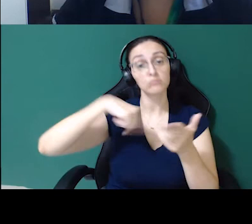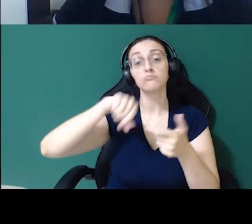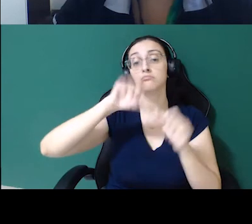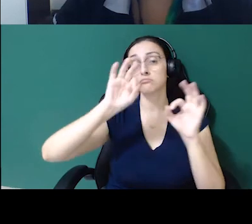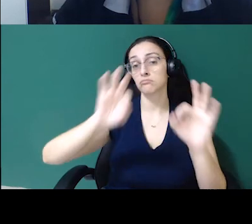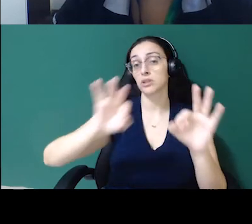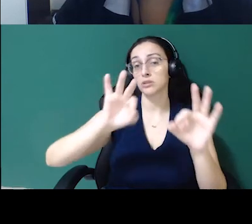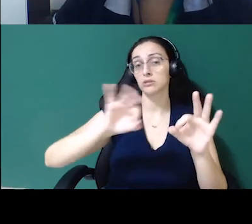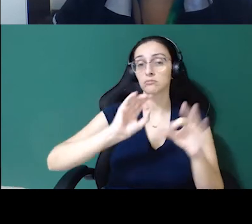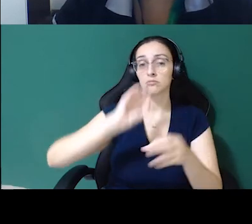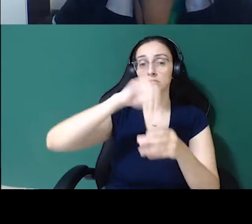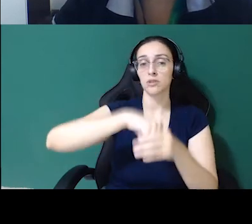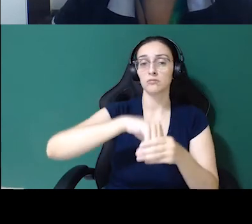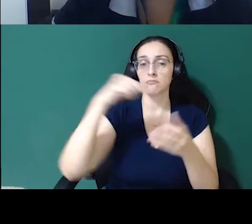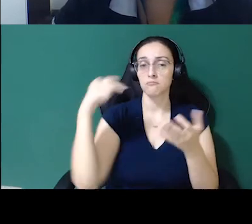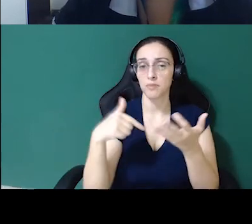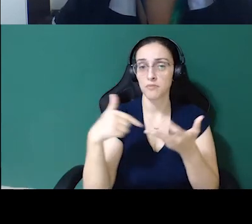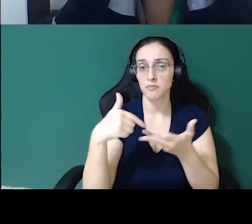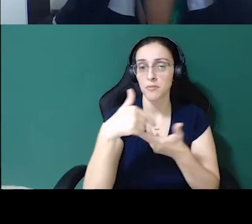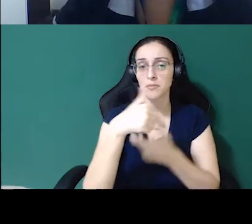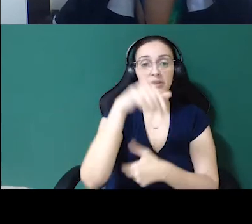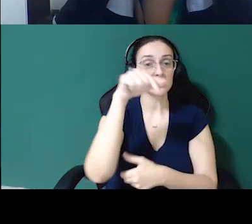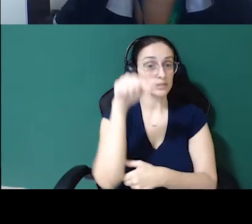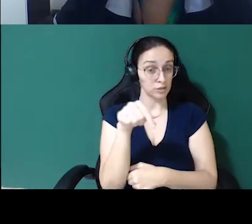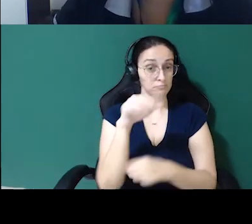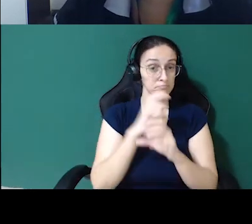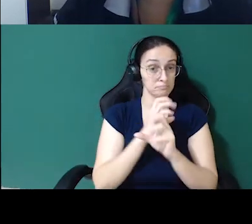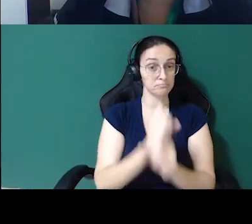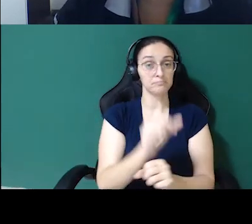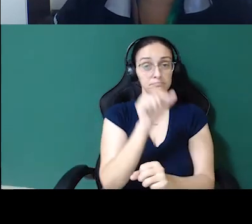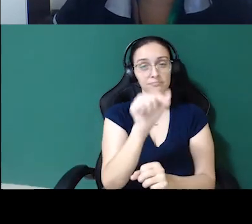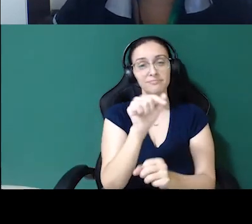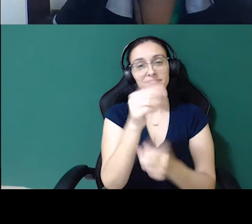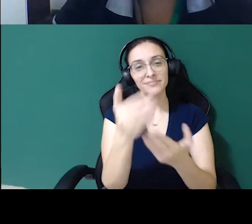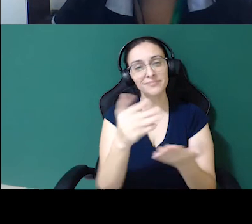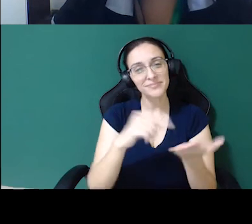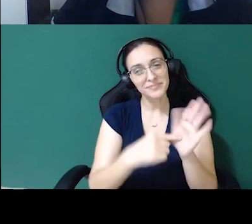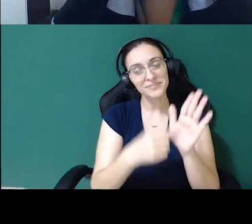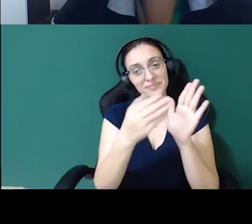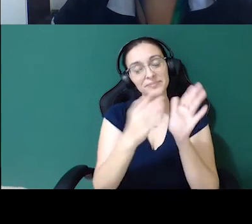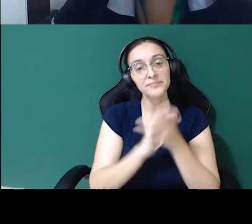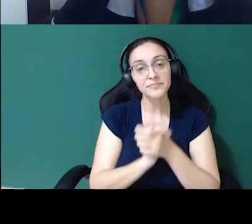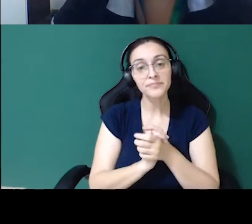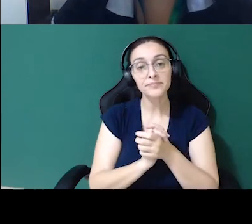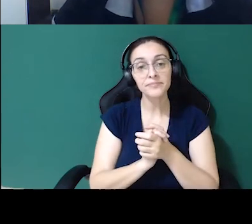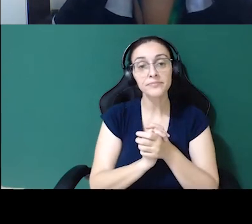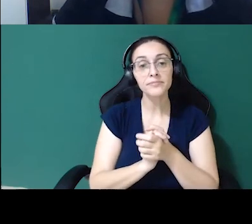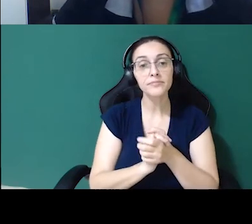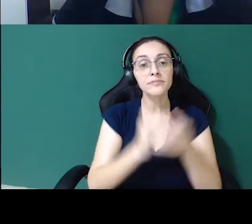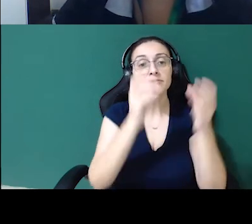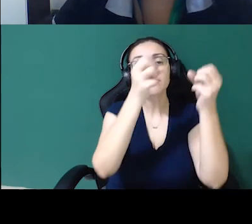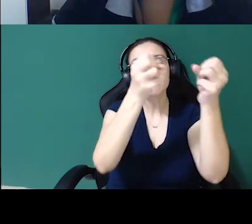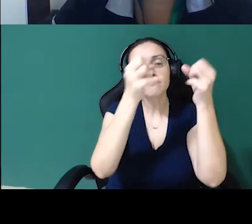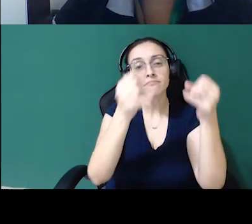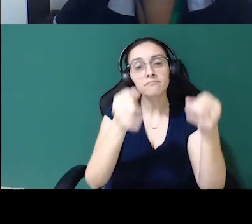de sete passos, e dentro desses sete passos que eu trouxe aí, eles descrevem,